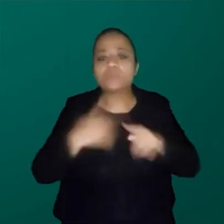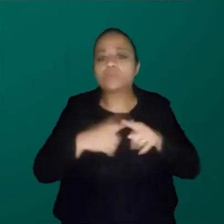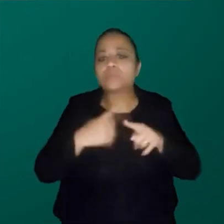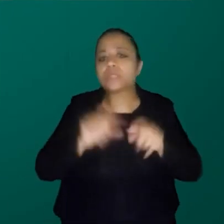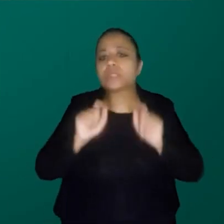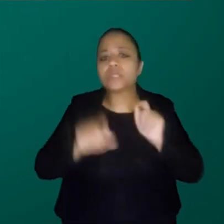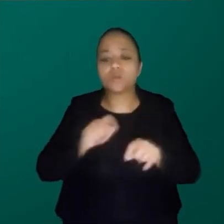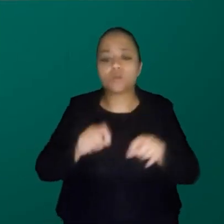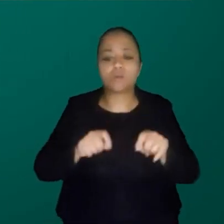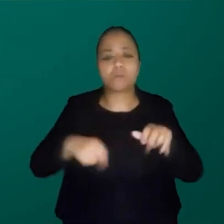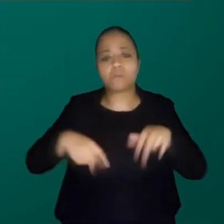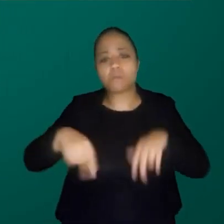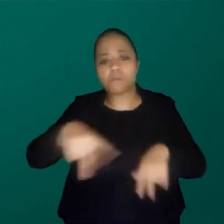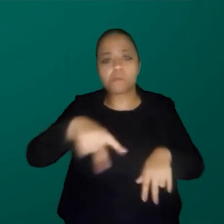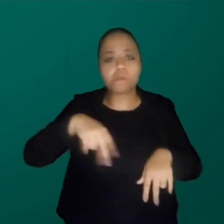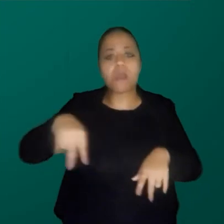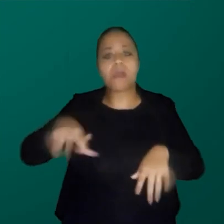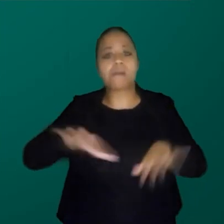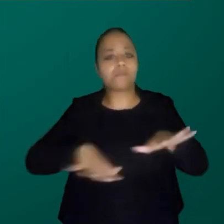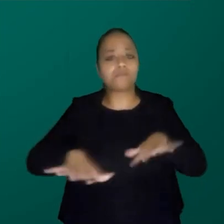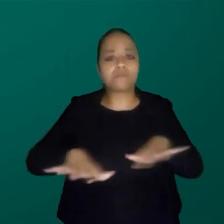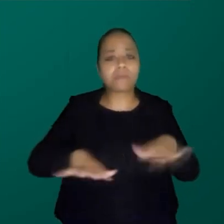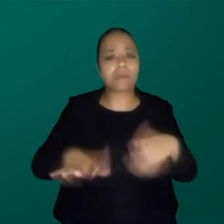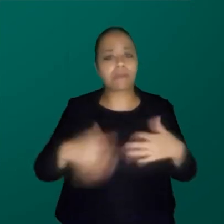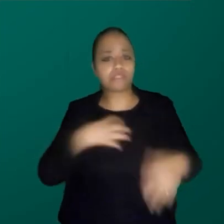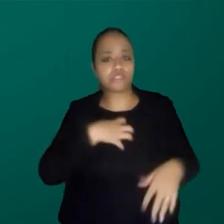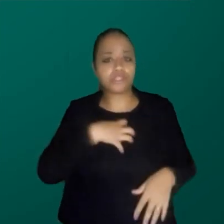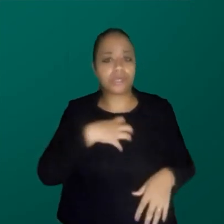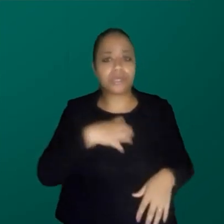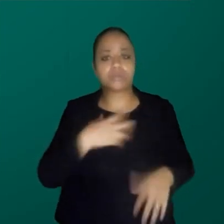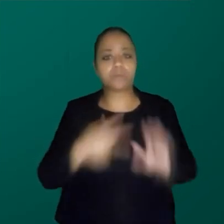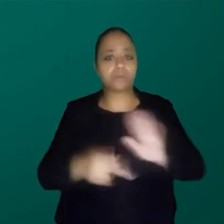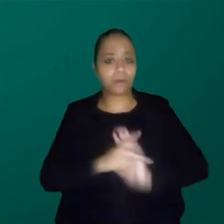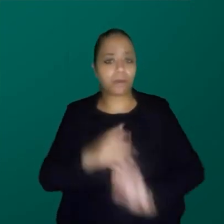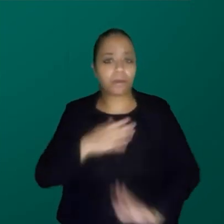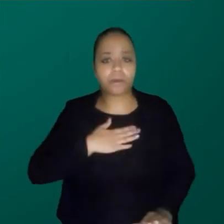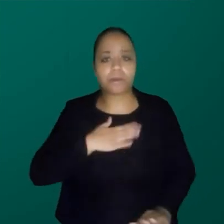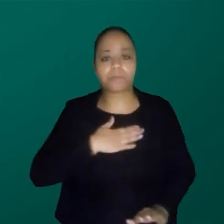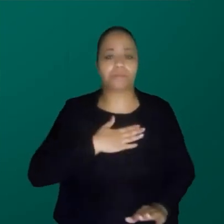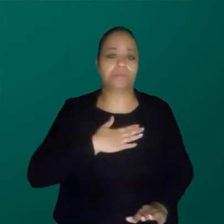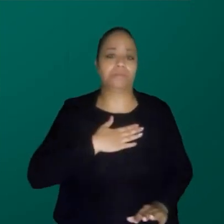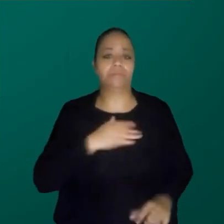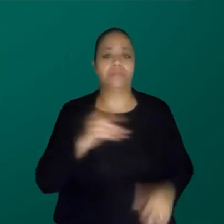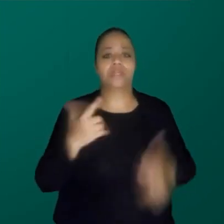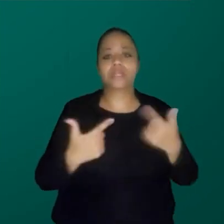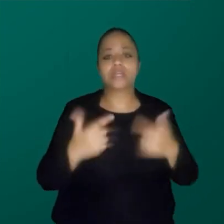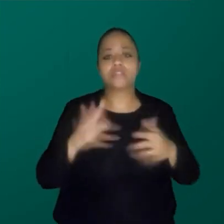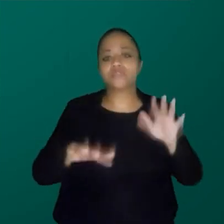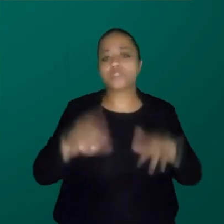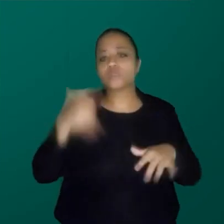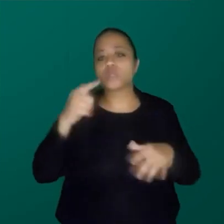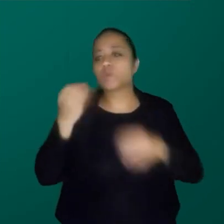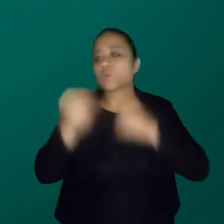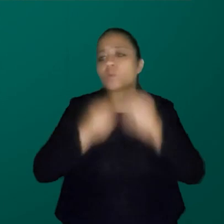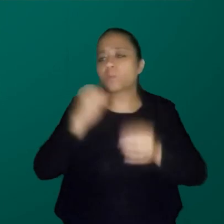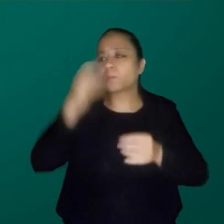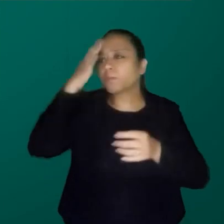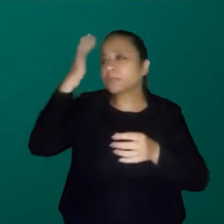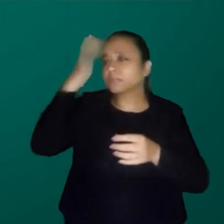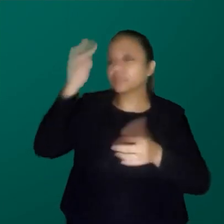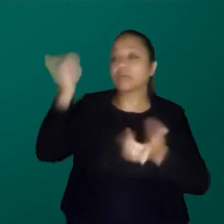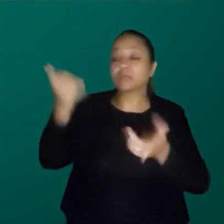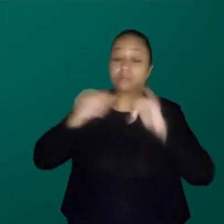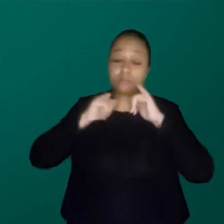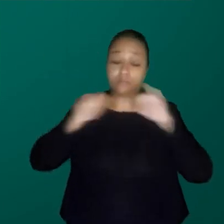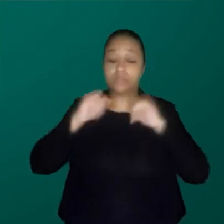mexo, me movimento do jeito que eu me movimento. A gente não tem essa possibilidade de pensar sobre isso e eu acho que a divulgação